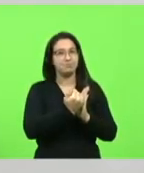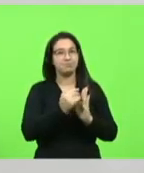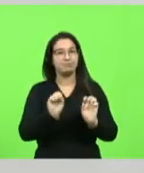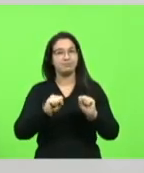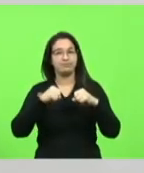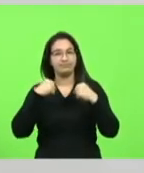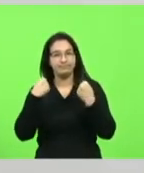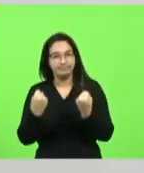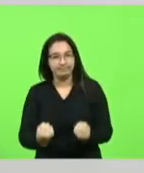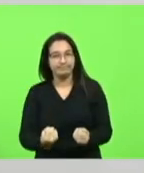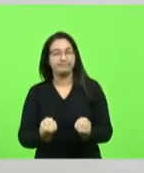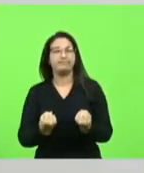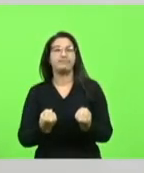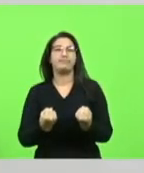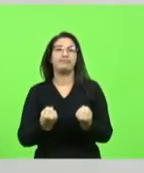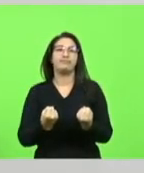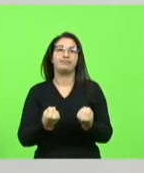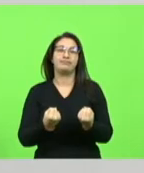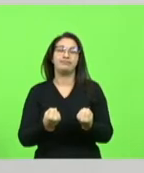dedicação